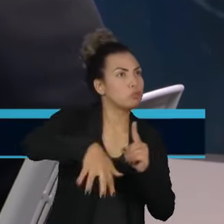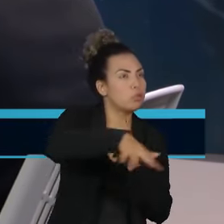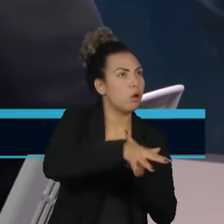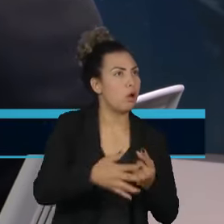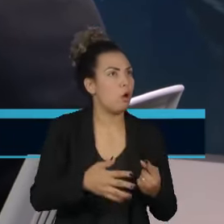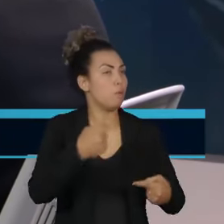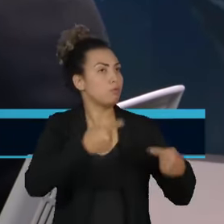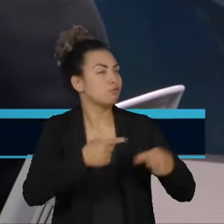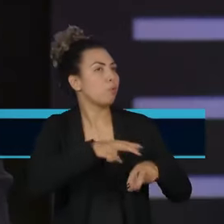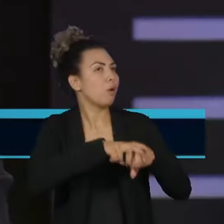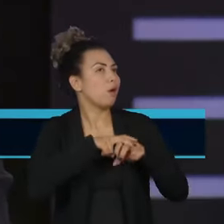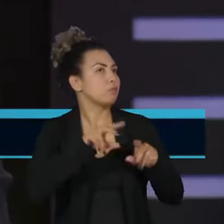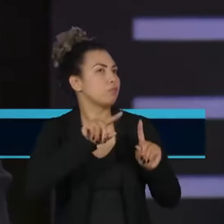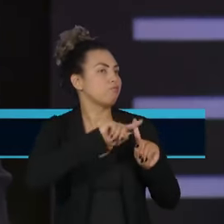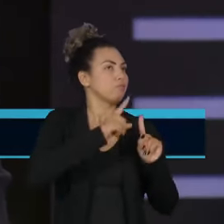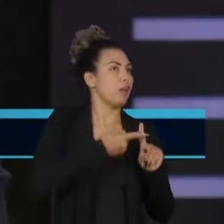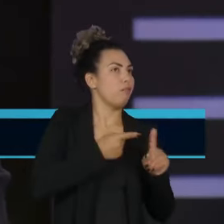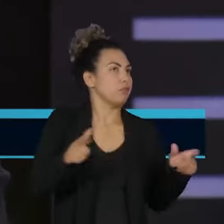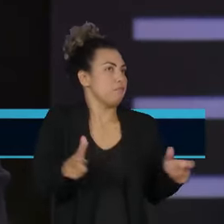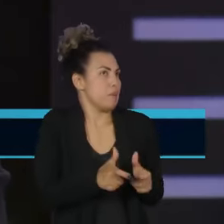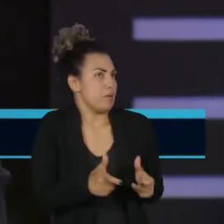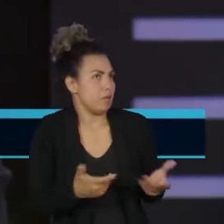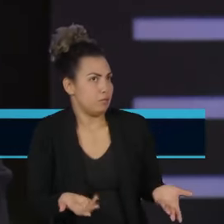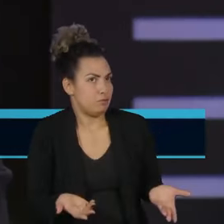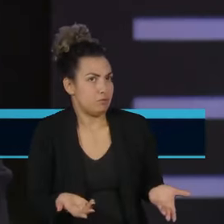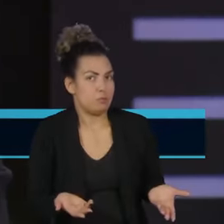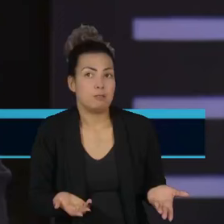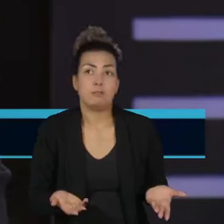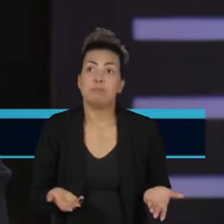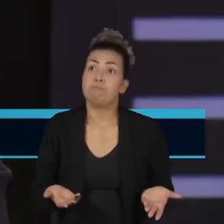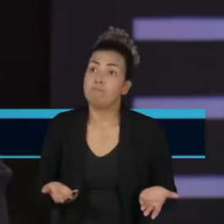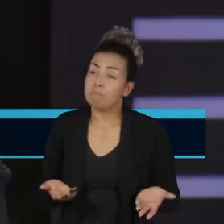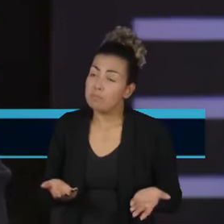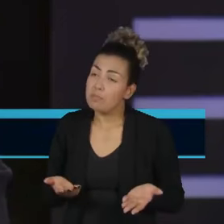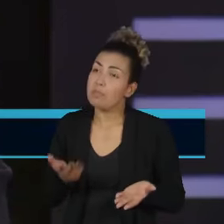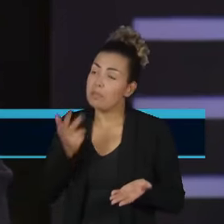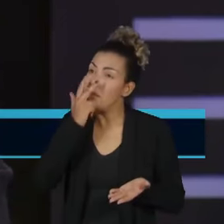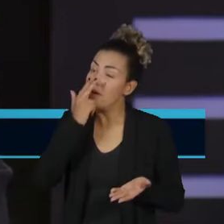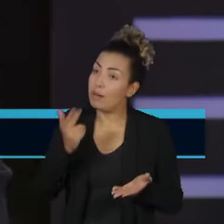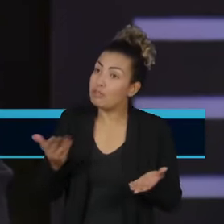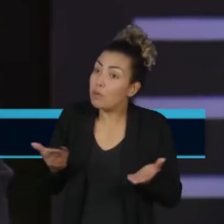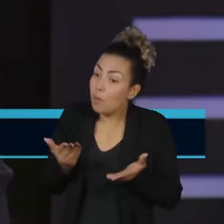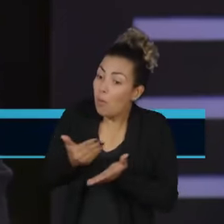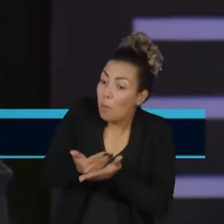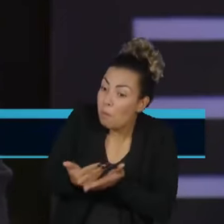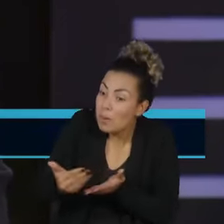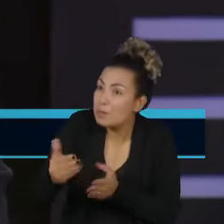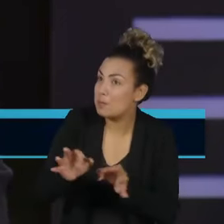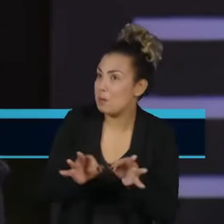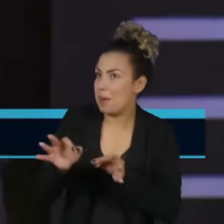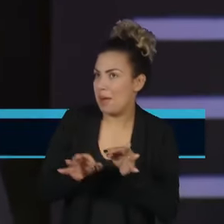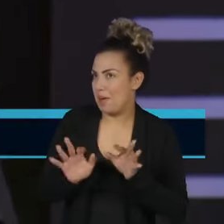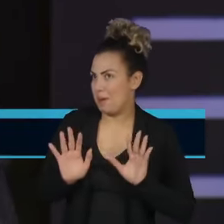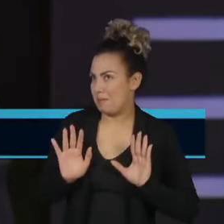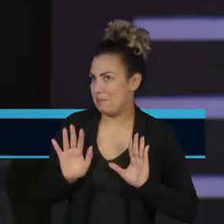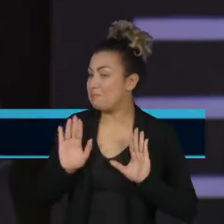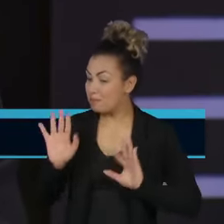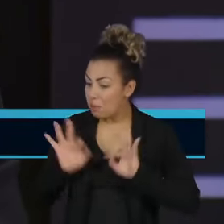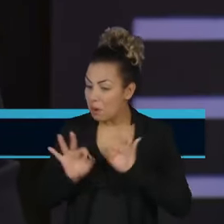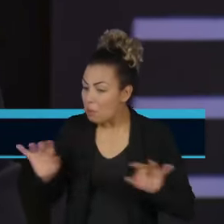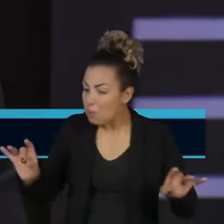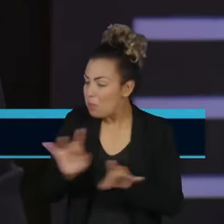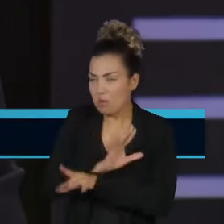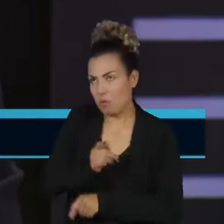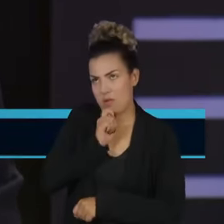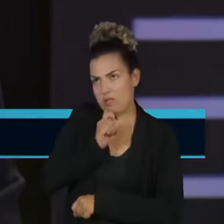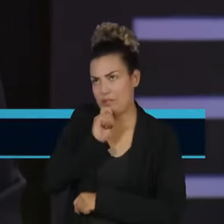taxa de fecundidade? Eu acho que está começando a se preparar, mas não está preparado para isso, não. Se você olhar, por exemplo, essa questão da